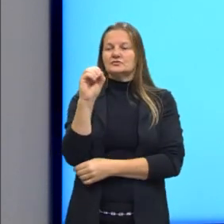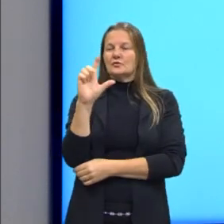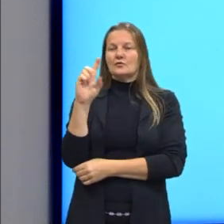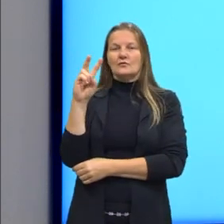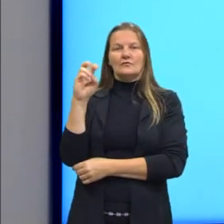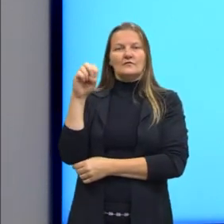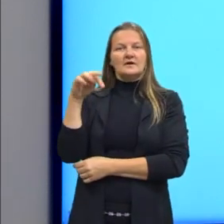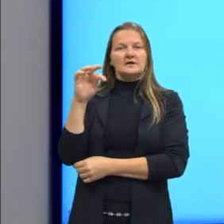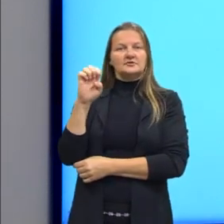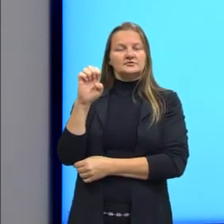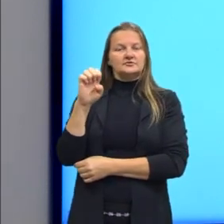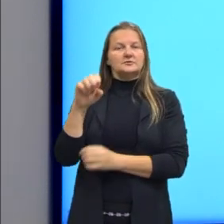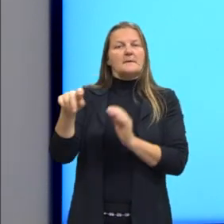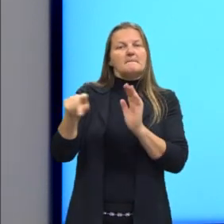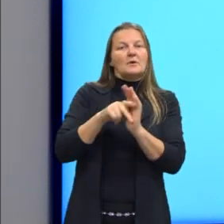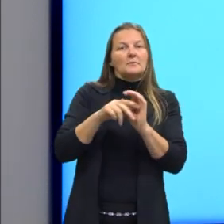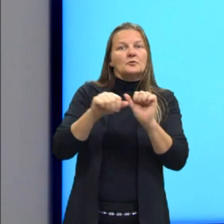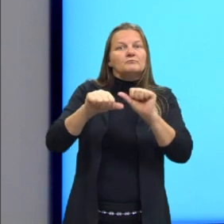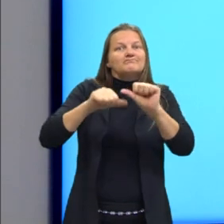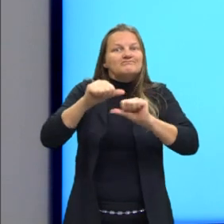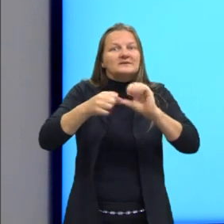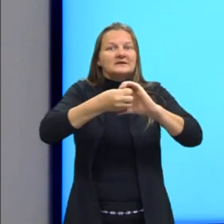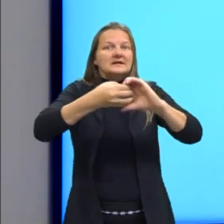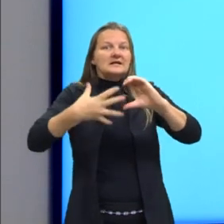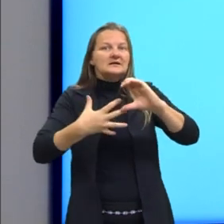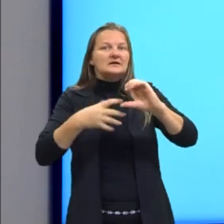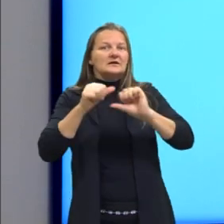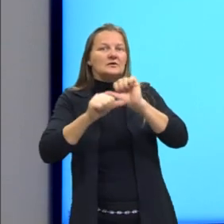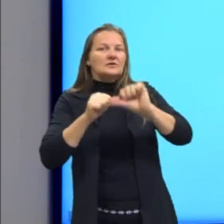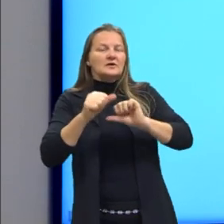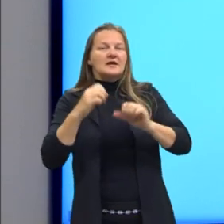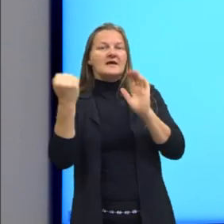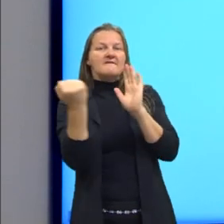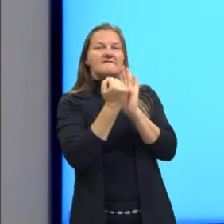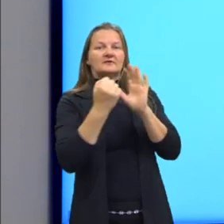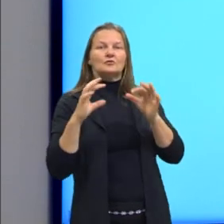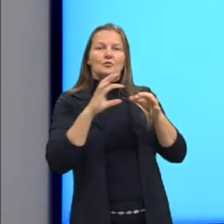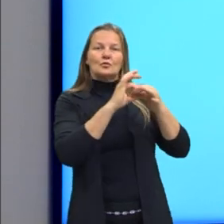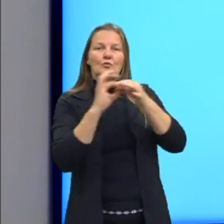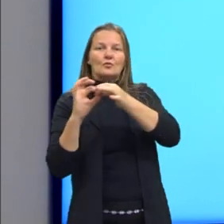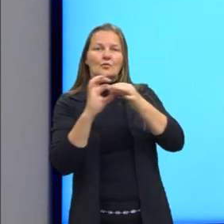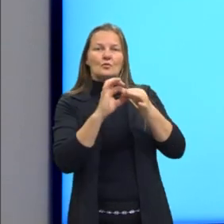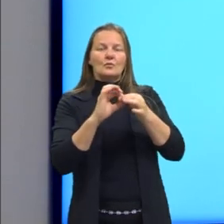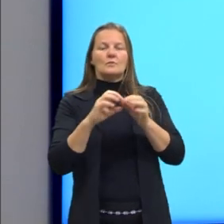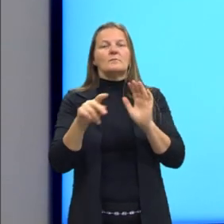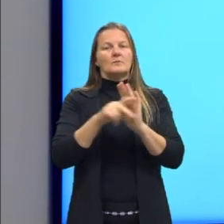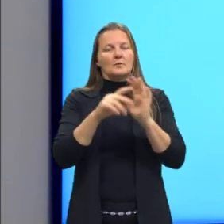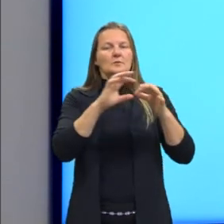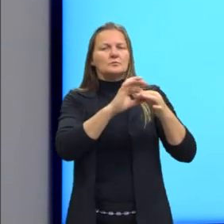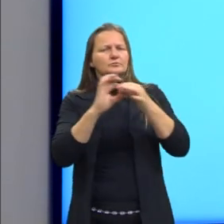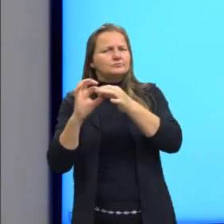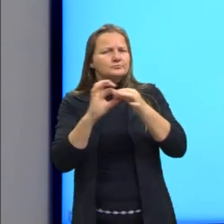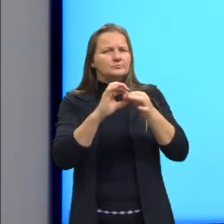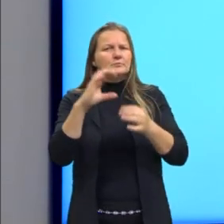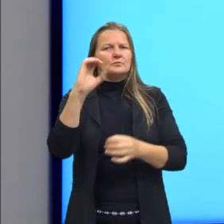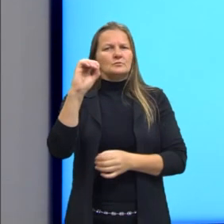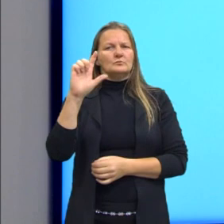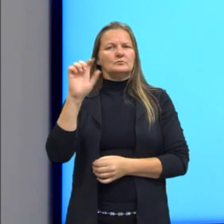Eu mudo as propriedades. Então, nós chamamos de efeitos coligativos ou propriedades coligativas.